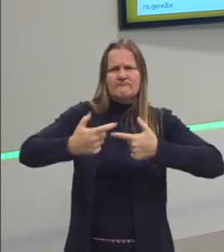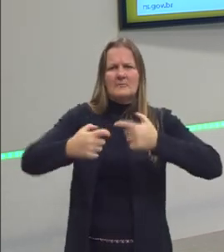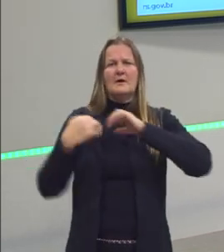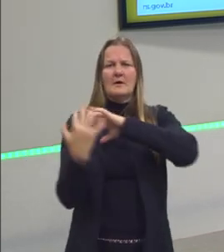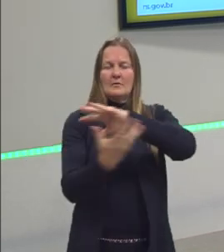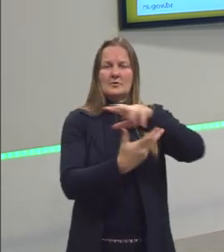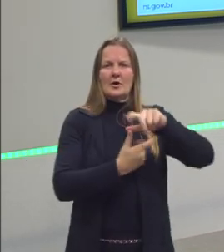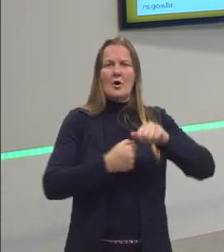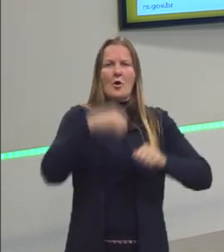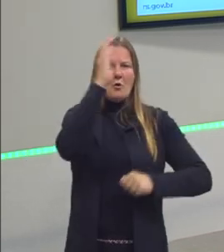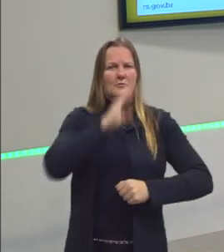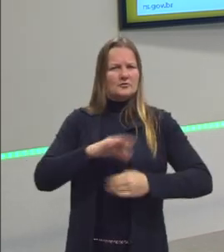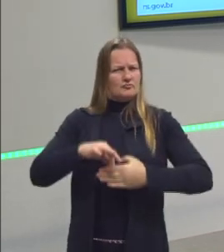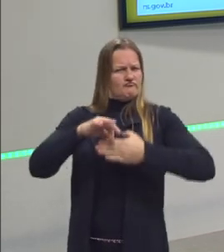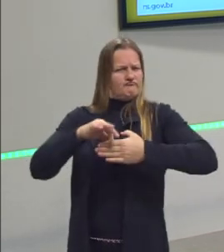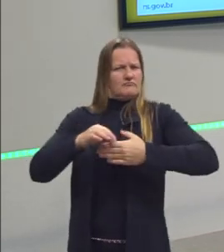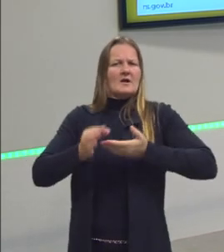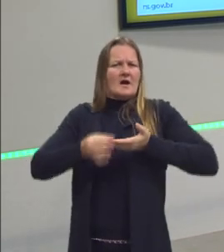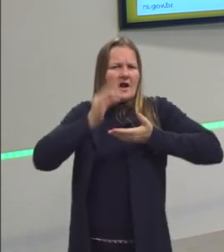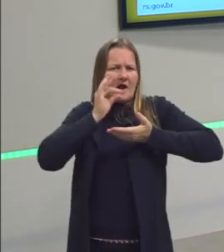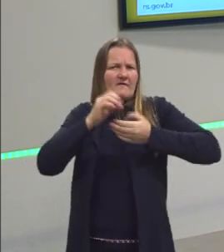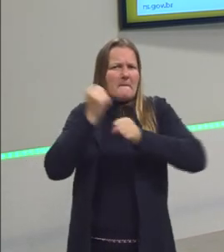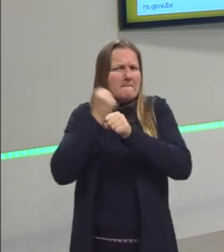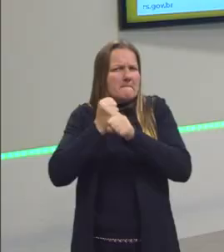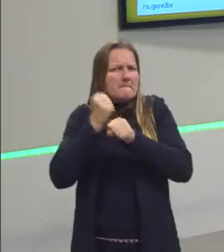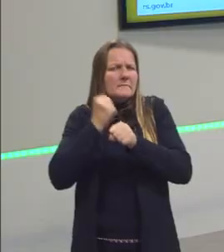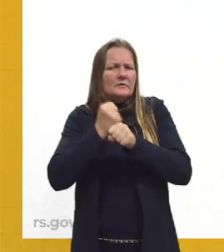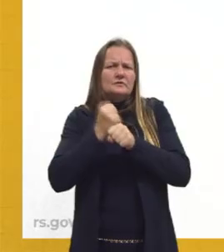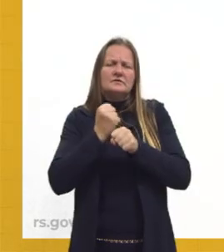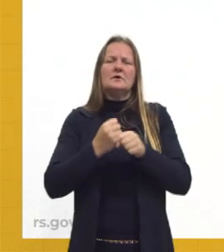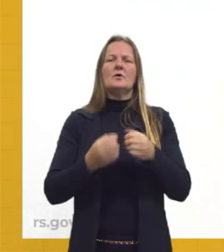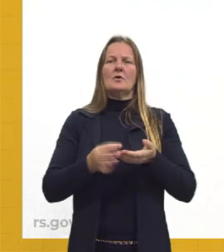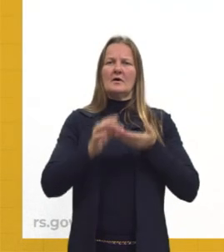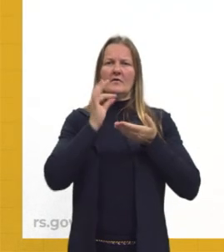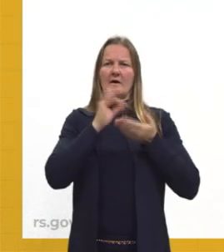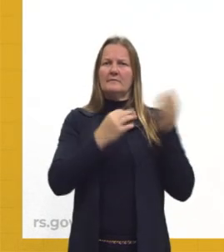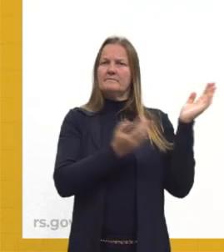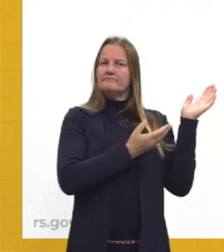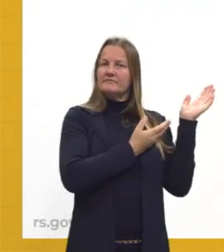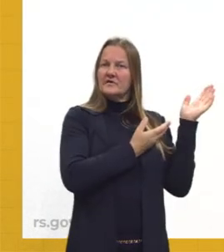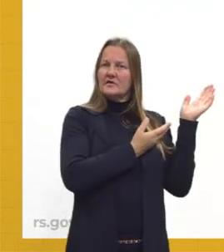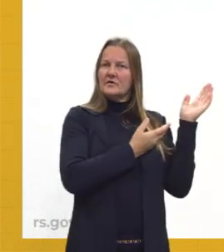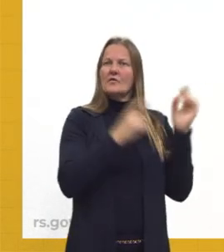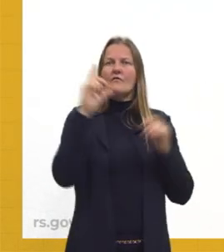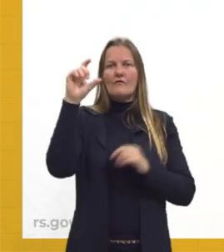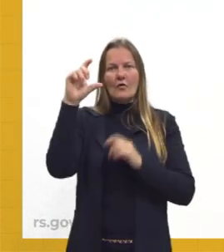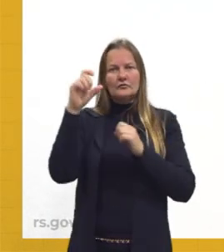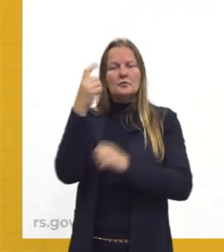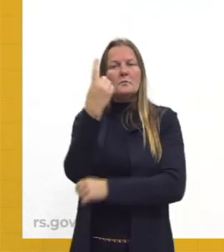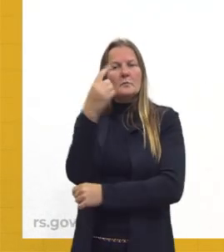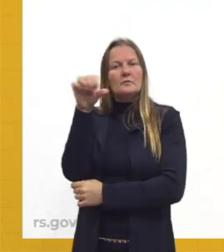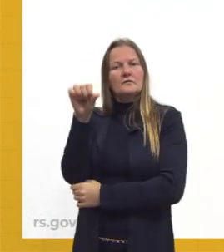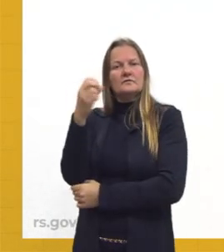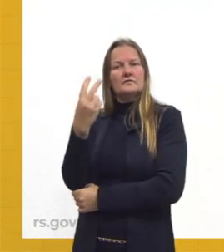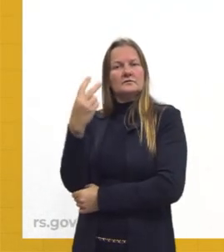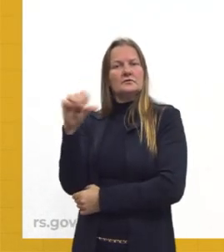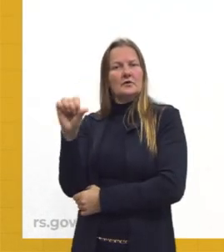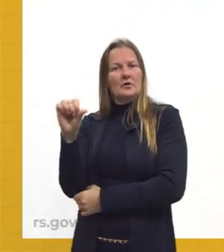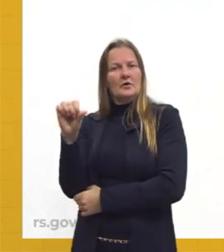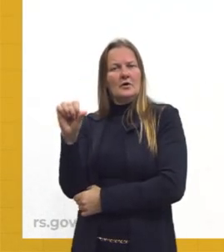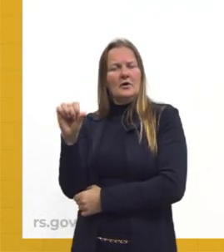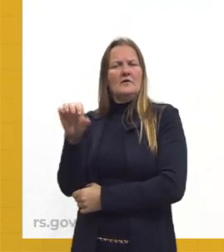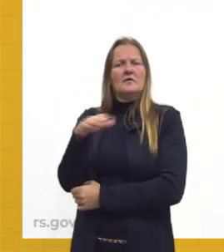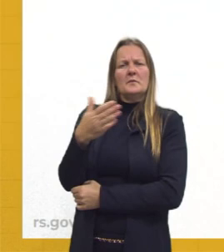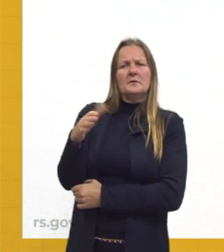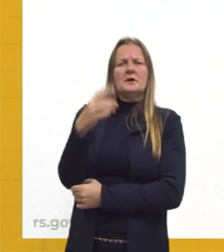produtor de café, e eu trago agora para vocês, ó, esse slide, certo, a partir, então, de 29, né, nós temos, a partir de